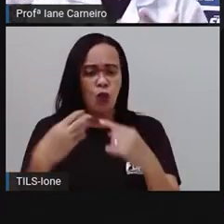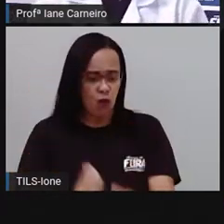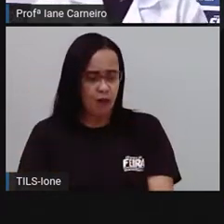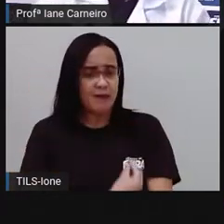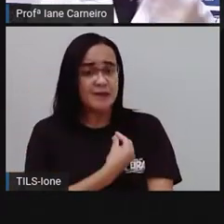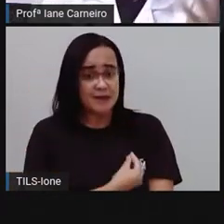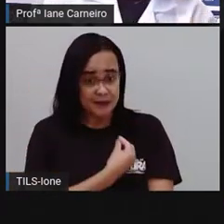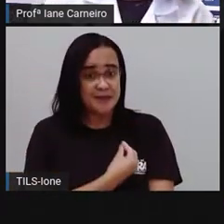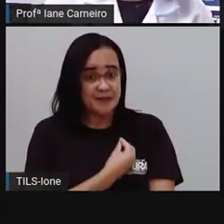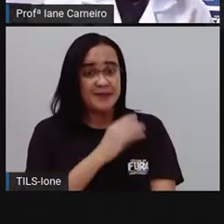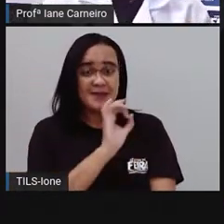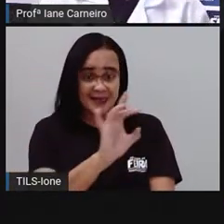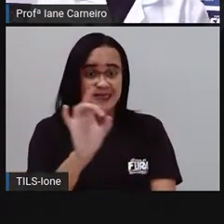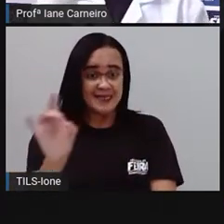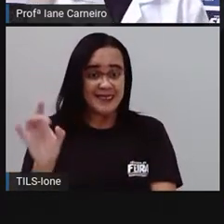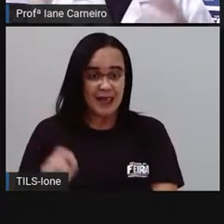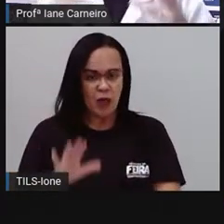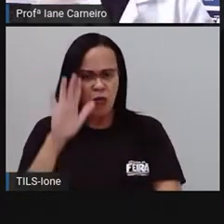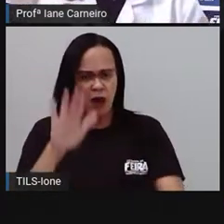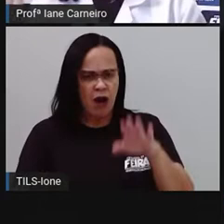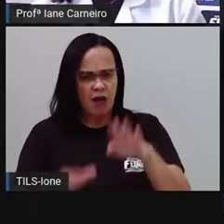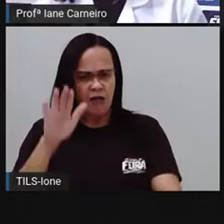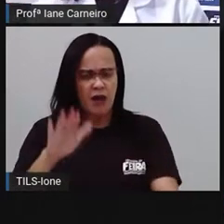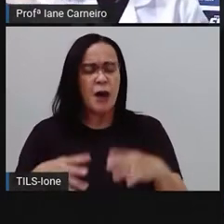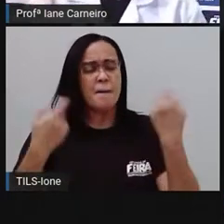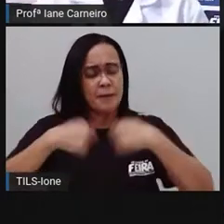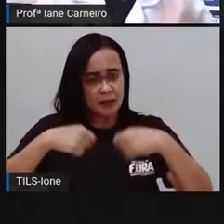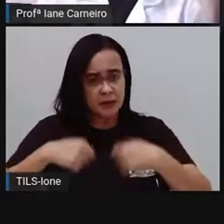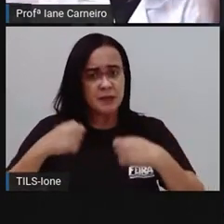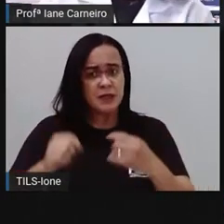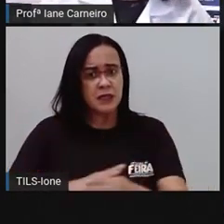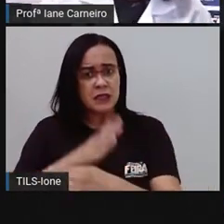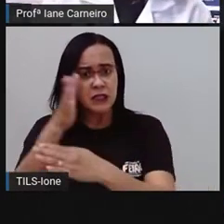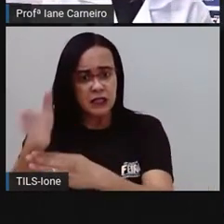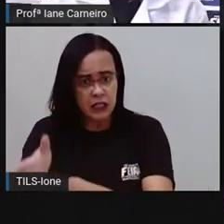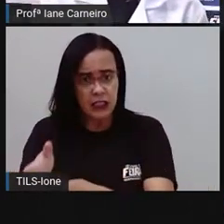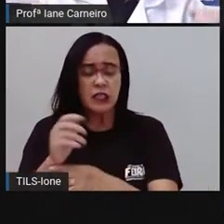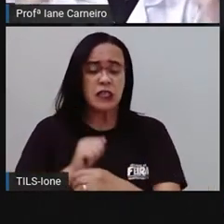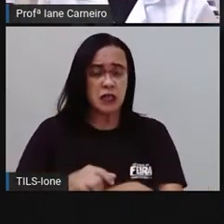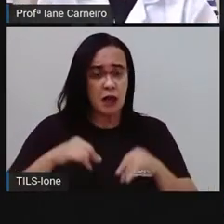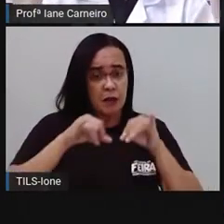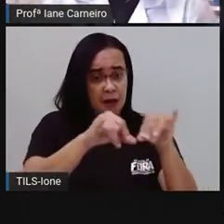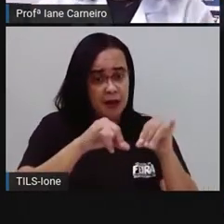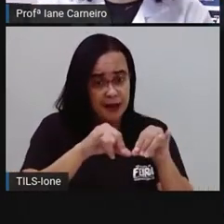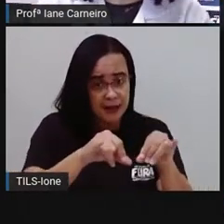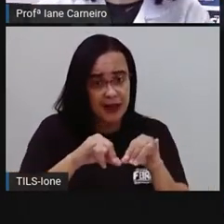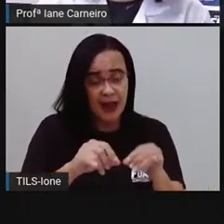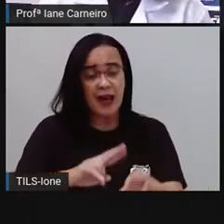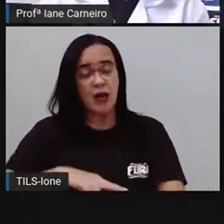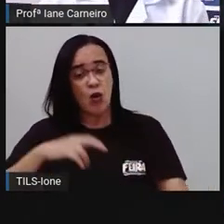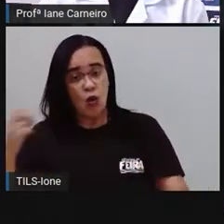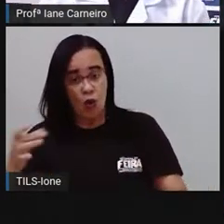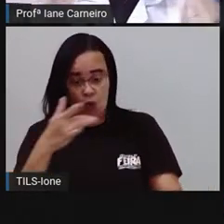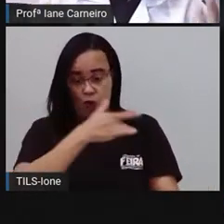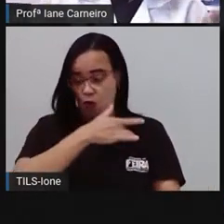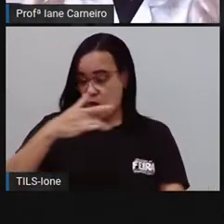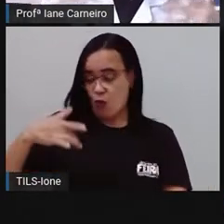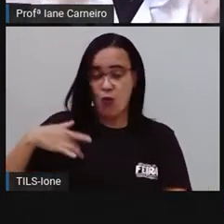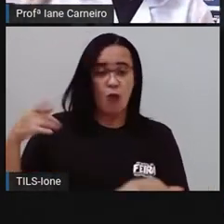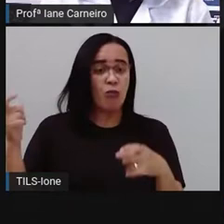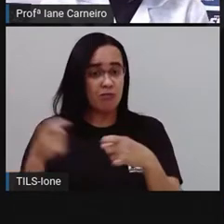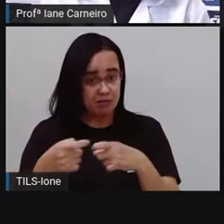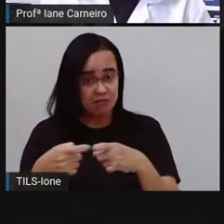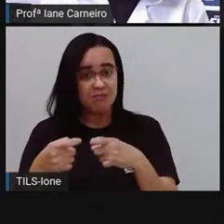ou outra, gente precisa ir no mercadinho, nós precisamos ir no posto de saúde, tomar vacinação, né? Passar pela consulta médica. Então, é